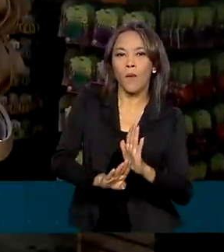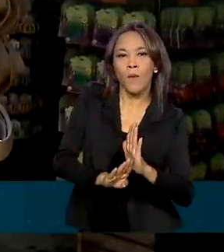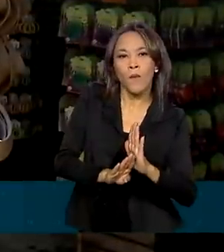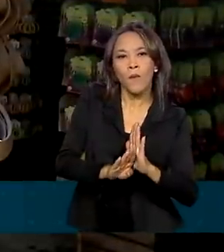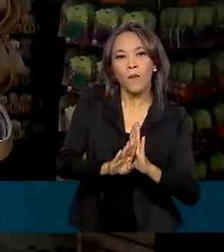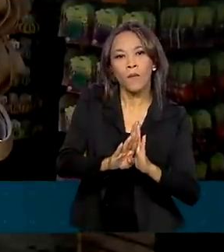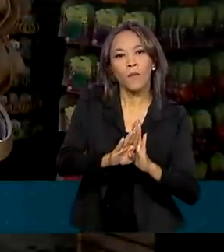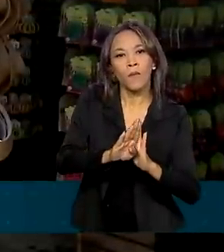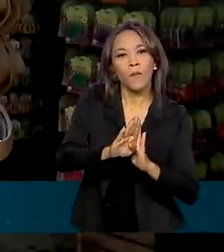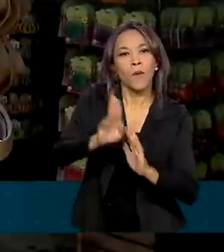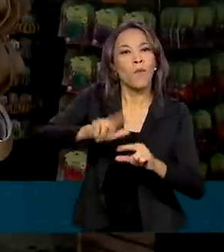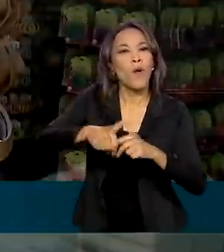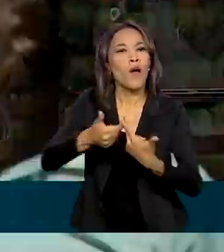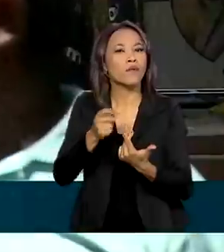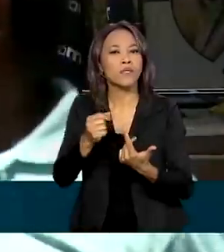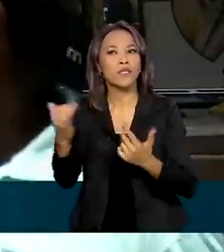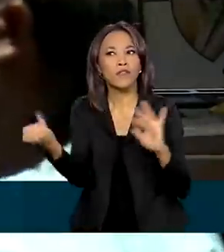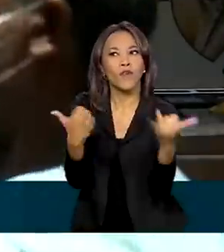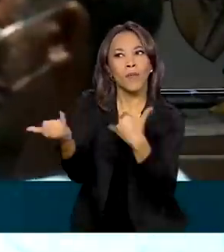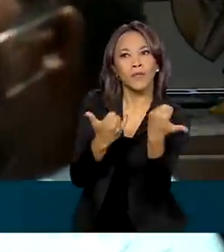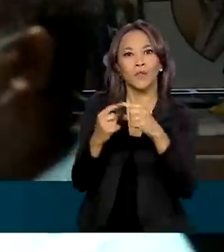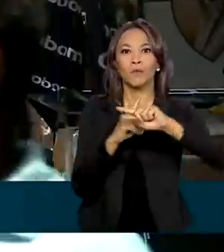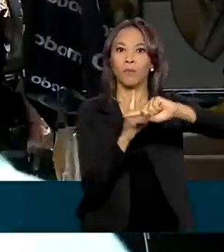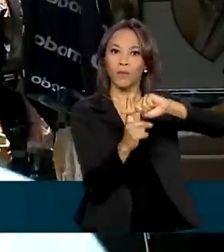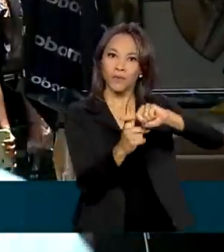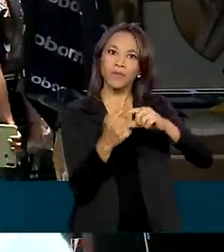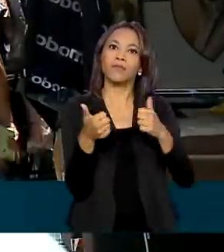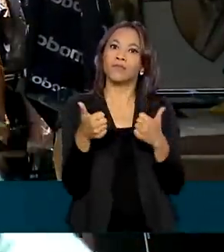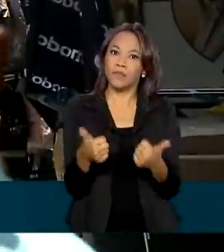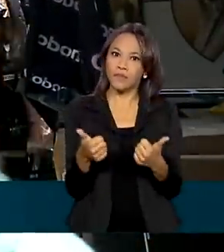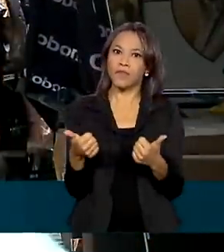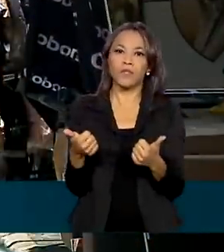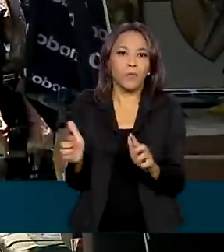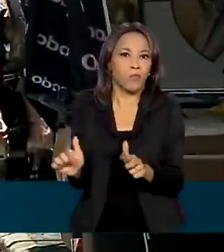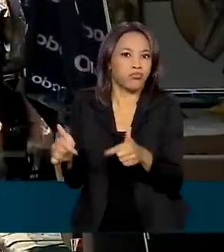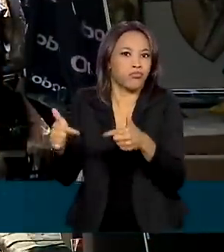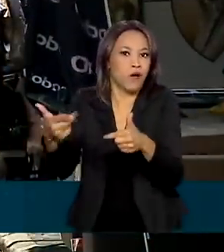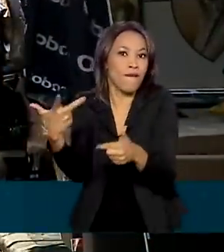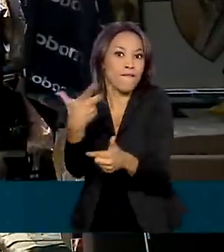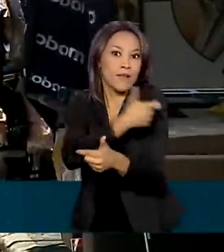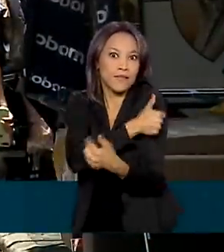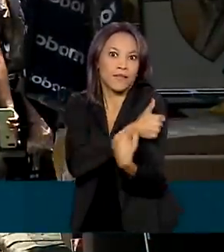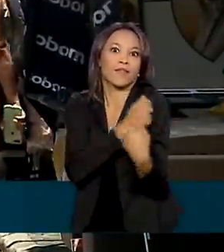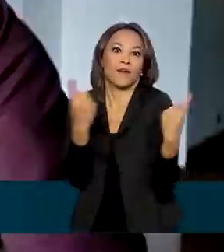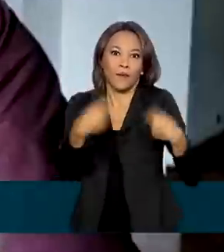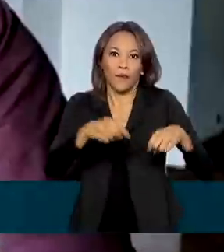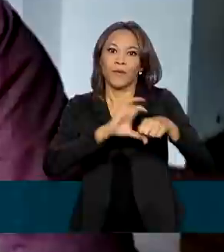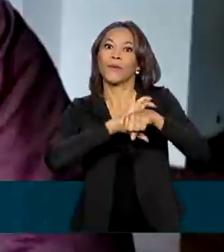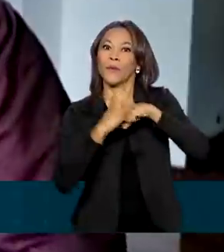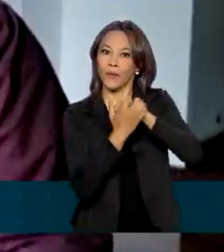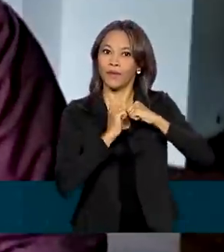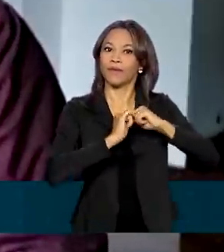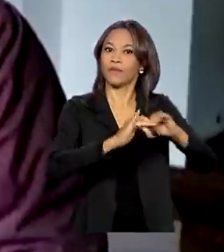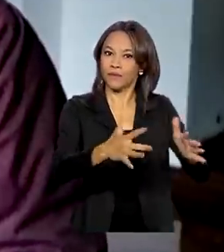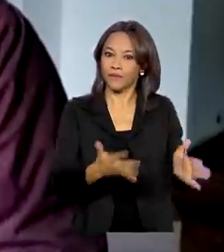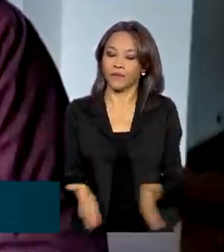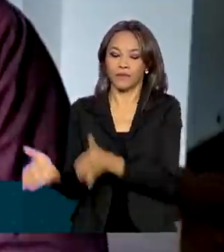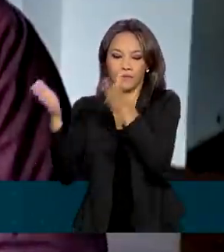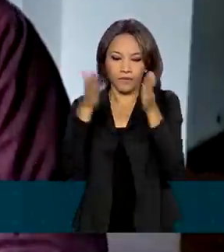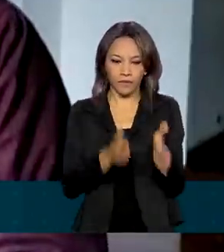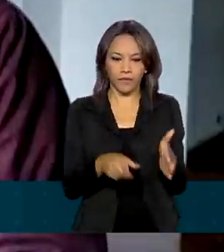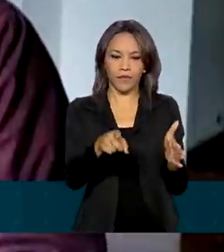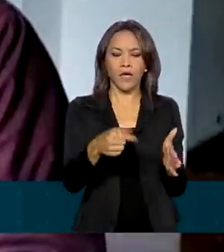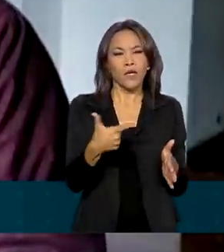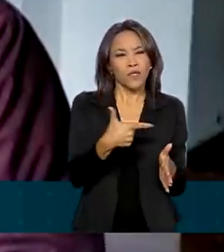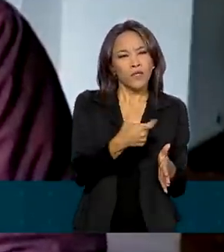impulsionada pelas notícias positivas sobre o avanço das vacinas contra o coronavírus. 2021 tende a ser